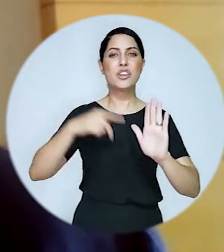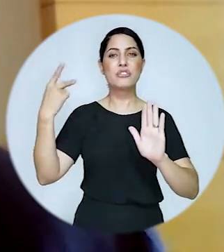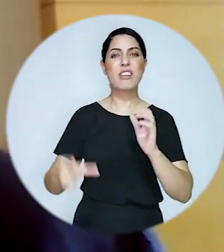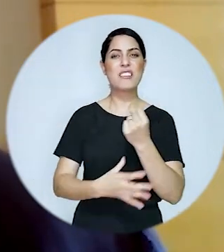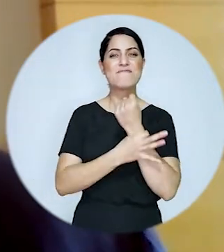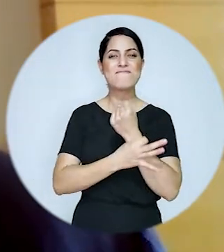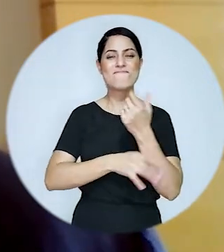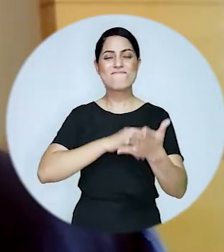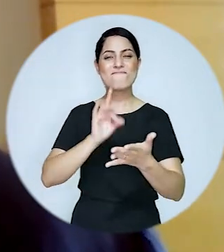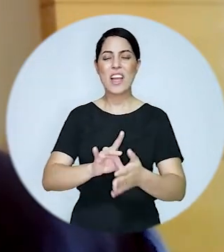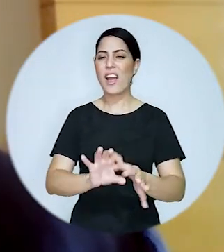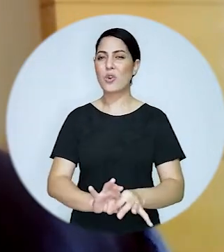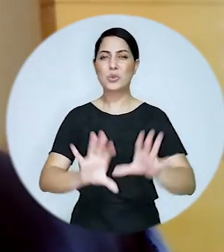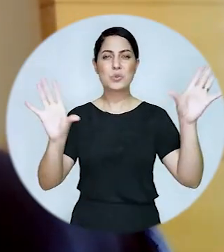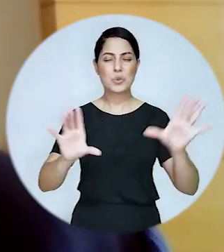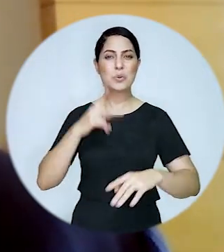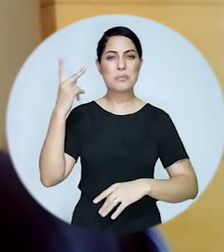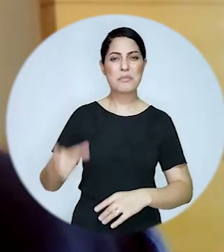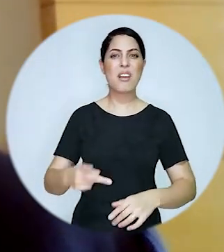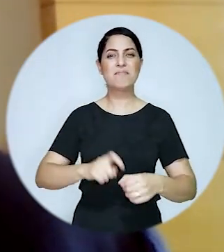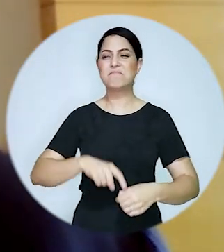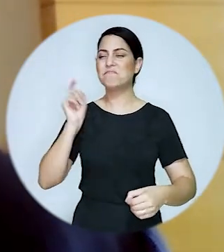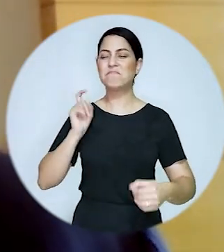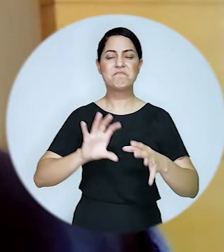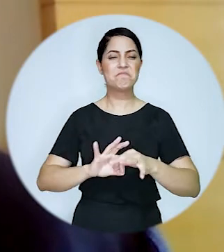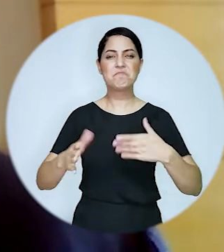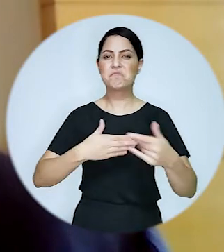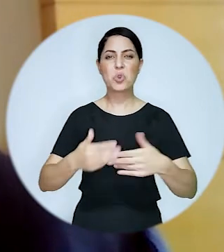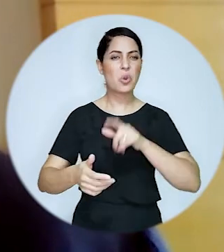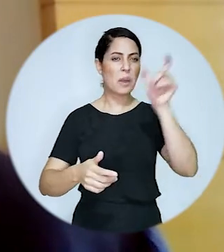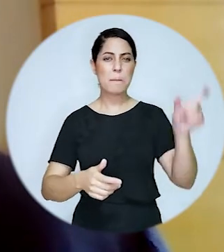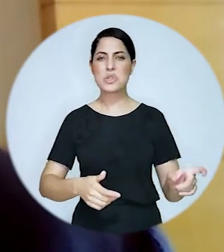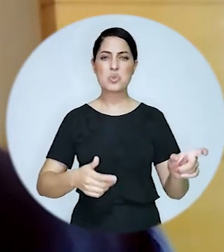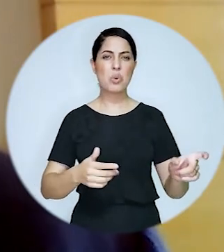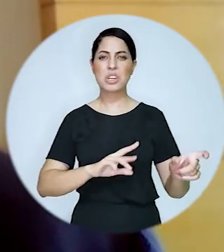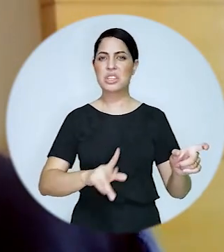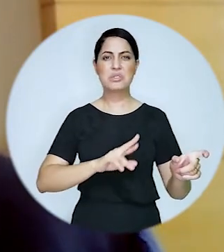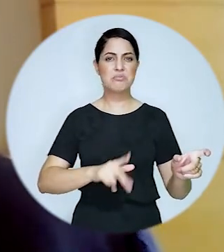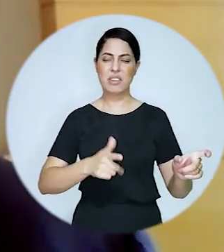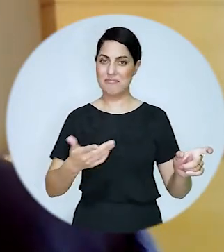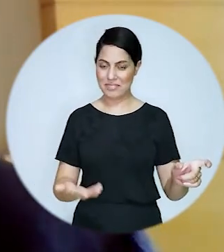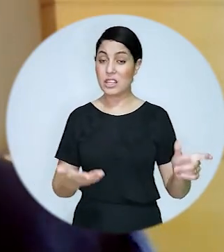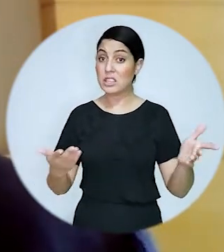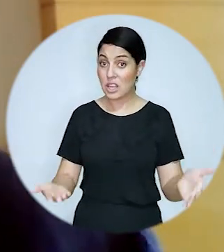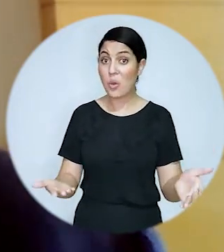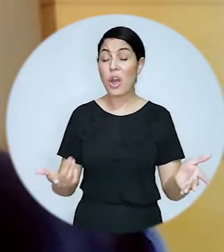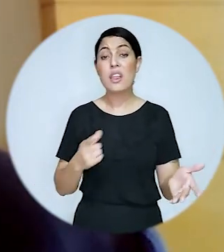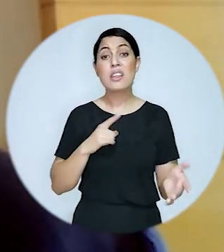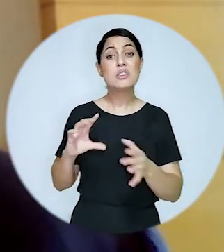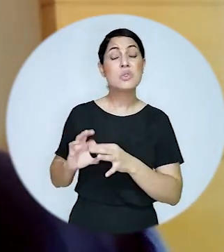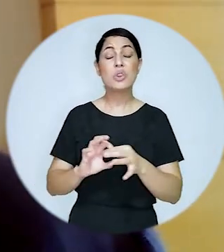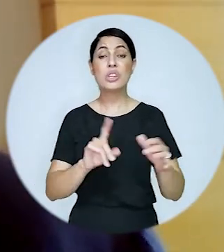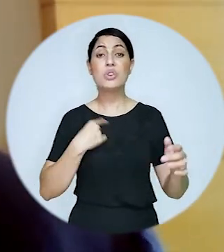gozar dos seus direitos com a mais absoluta autonomia com a mais absoluta independência como qualquer outra pessoa na